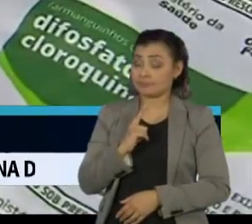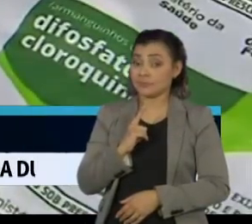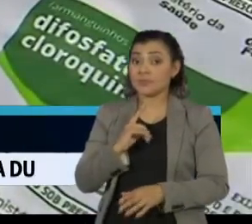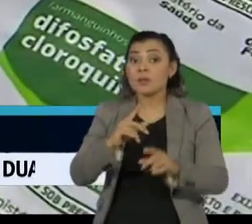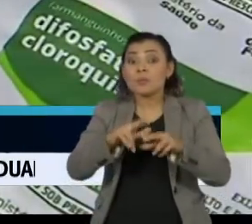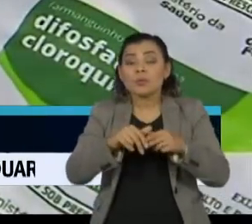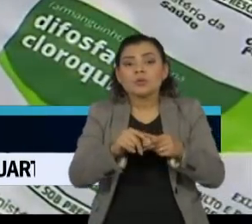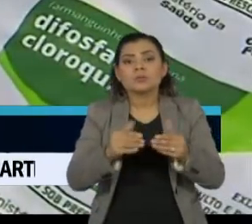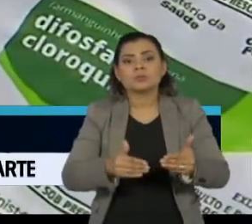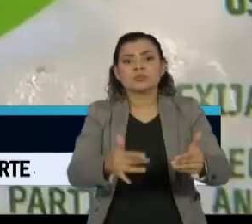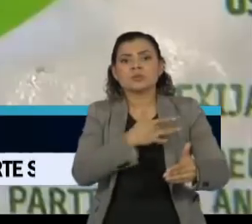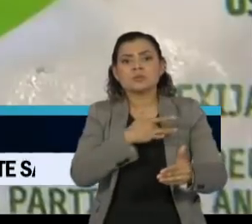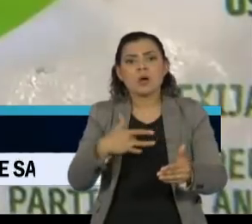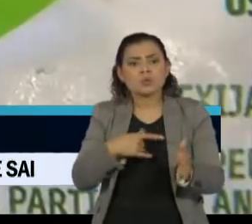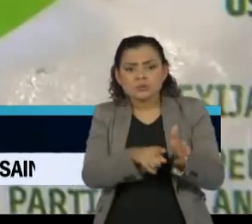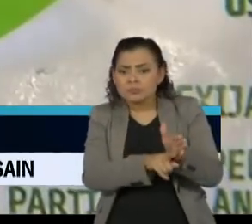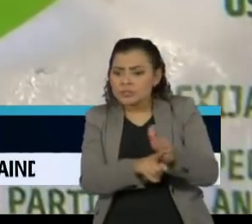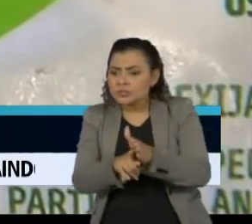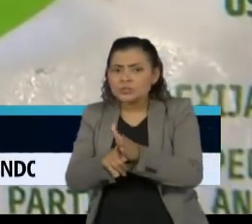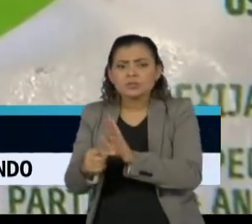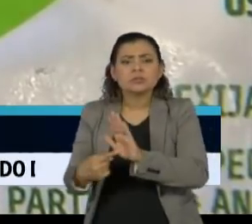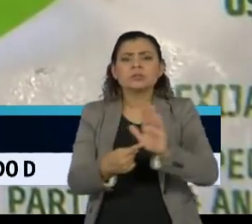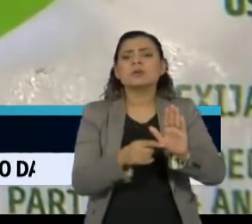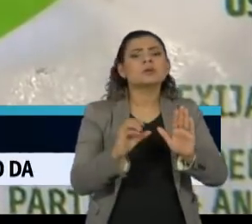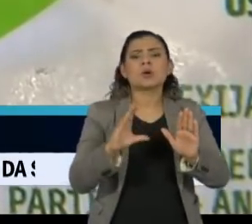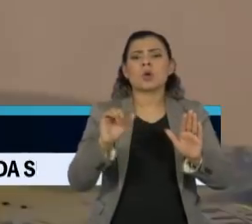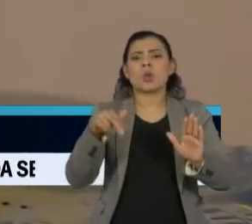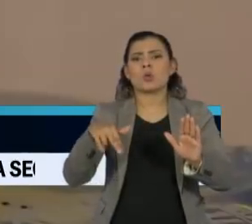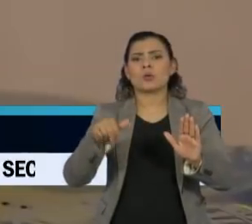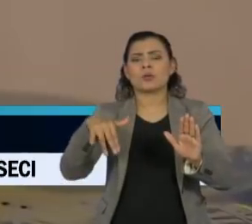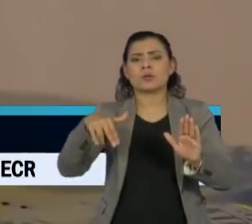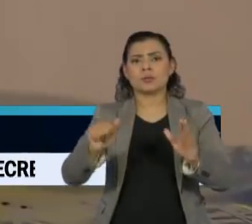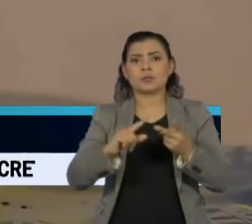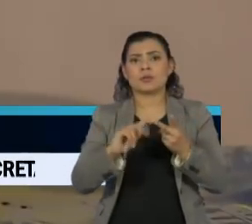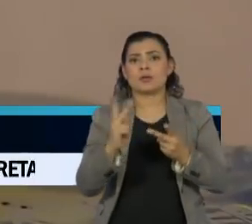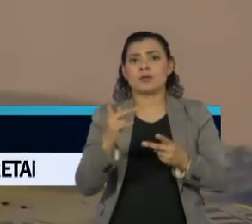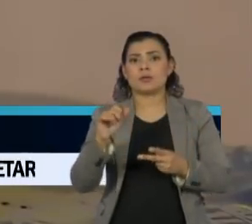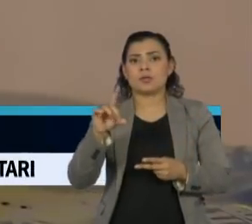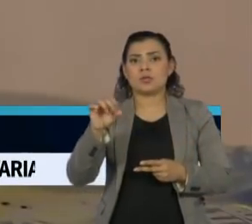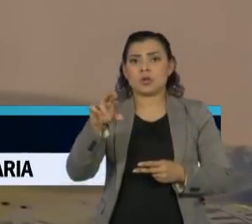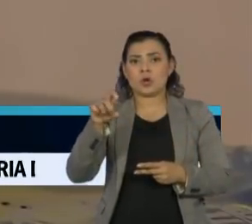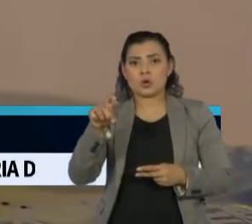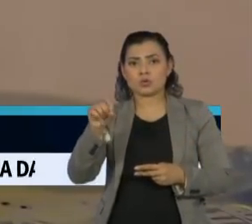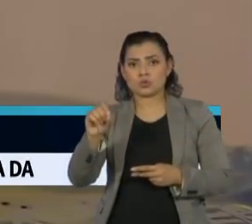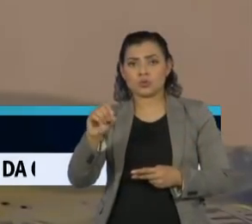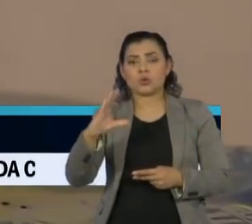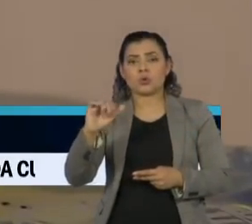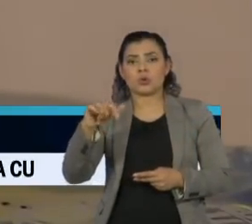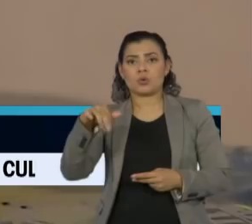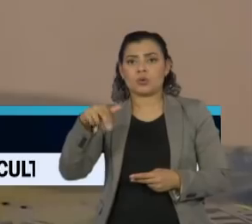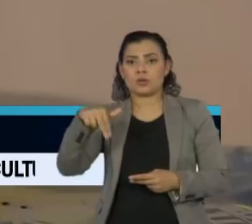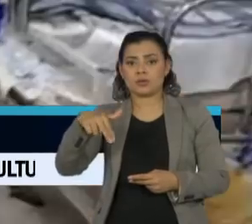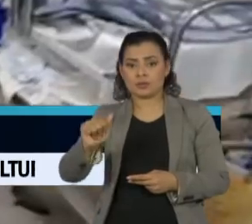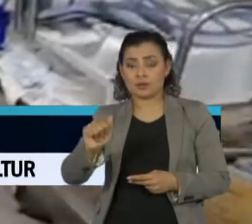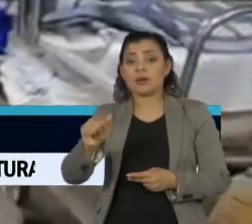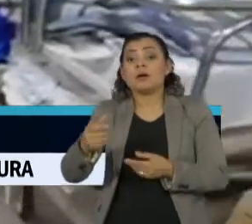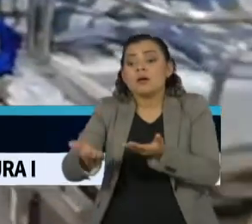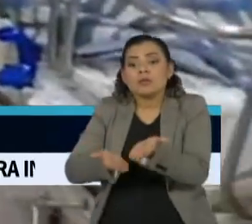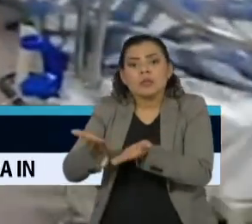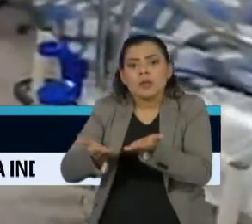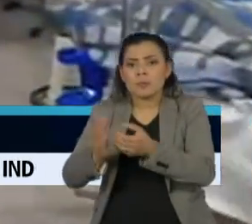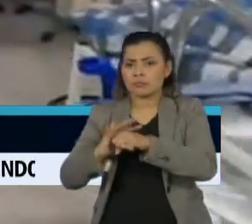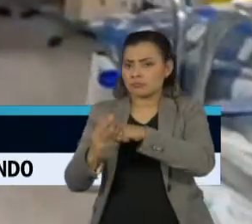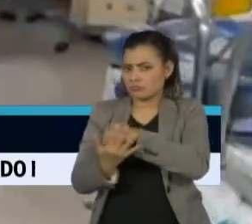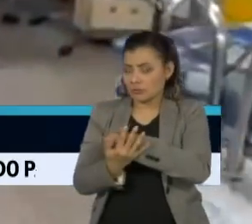baseou sua decisão em estudos sobre o uso da cloroquina e hidroxicloroquina no tratamento da covid-19 e lembrou que o